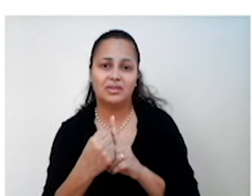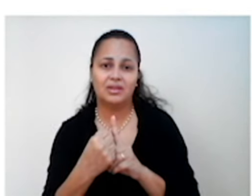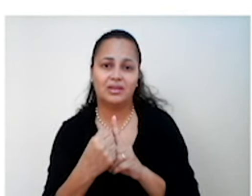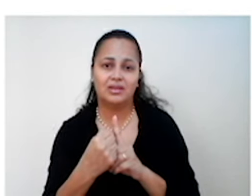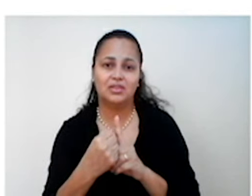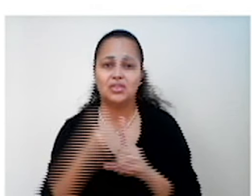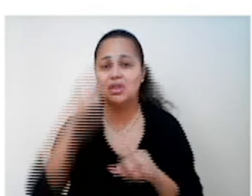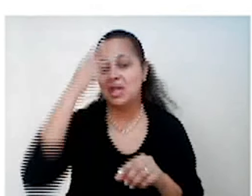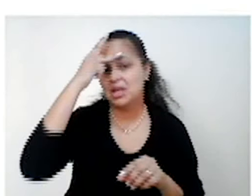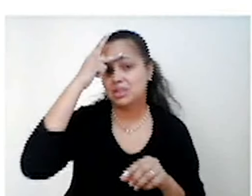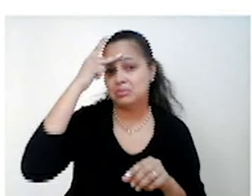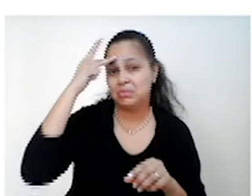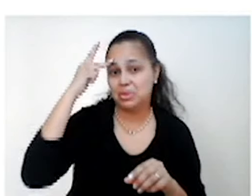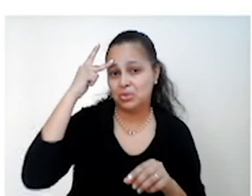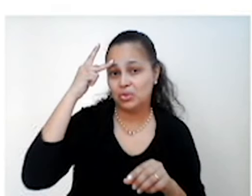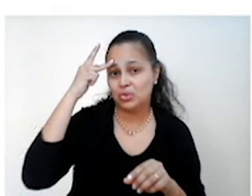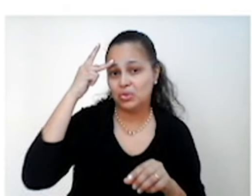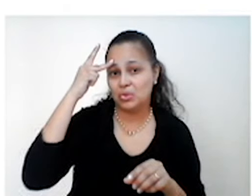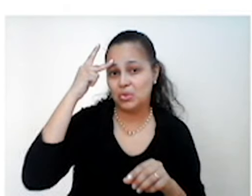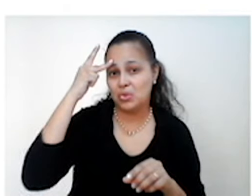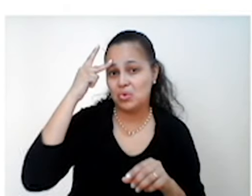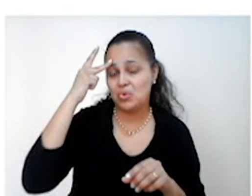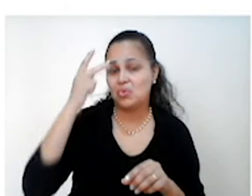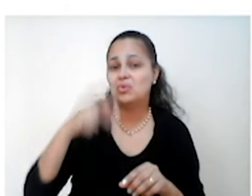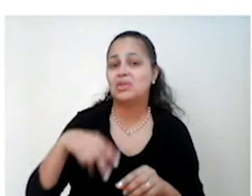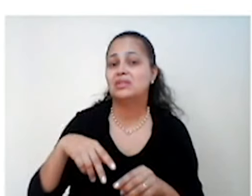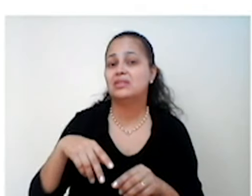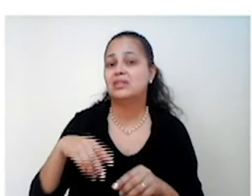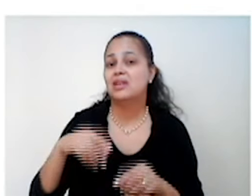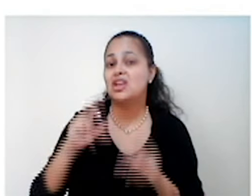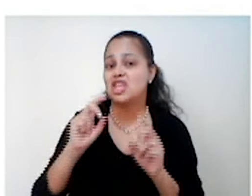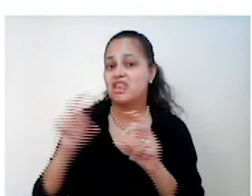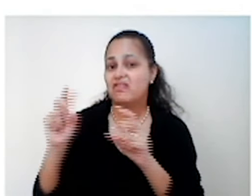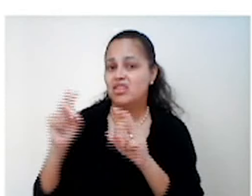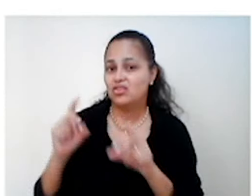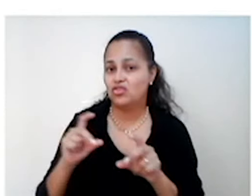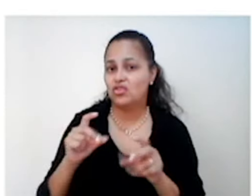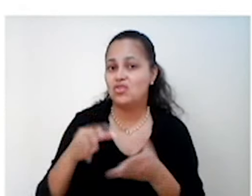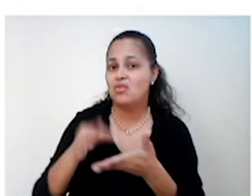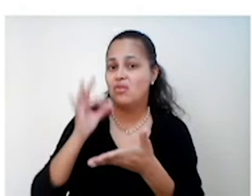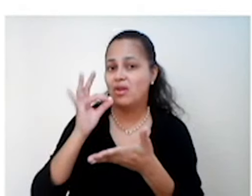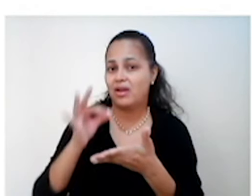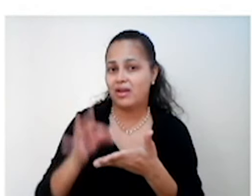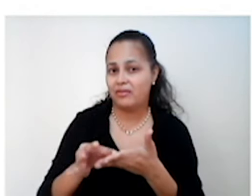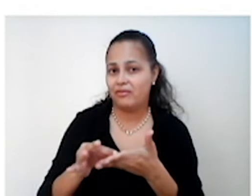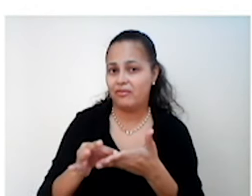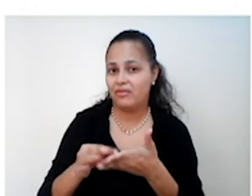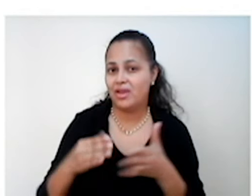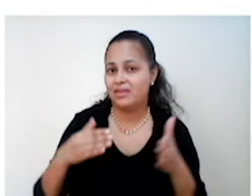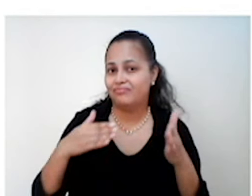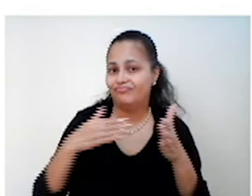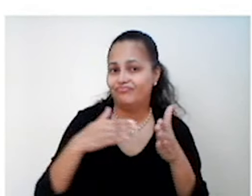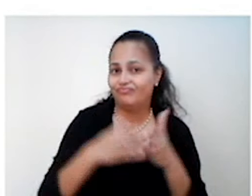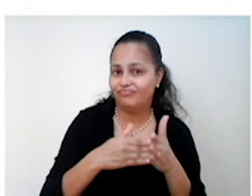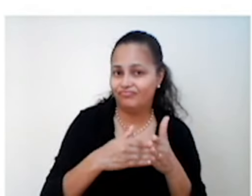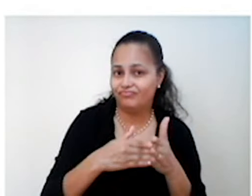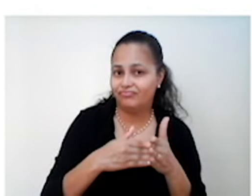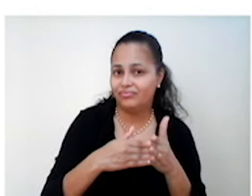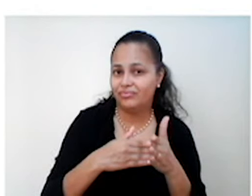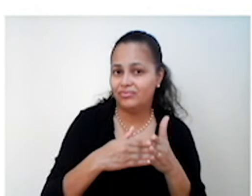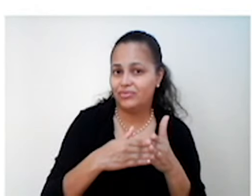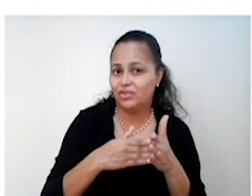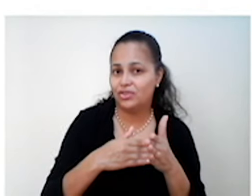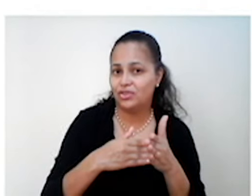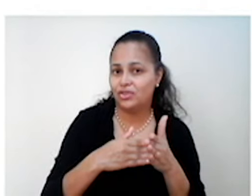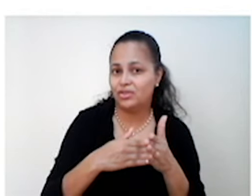cafeicultores tentaram, em um ato de desespero, impedir o colapso dos preços, a queda dos preços,